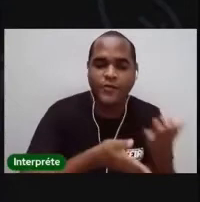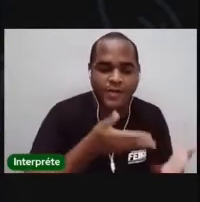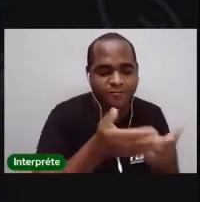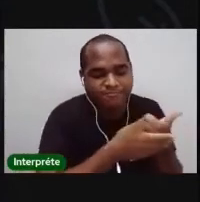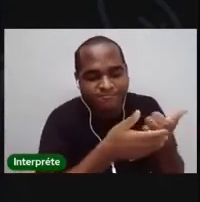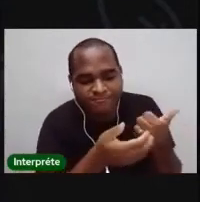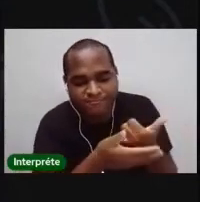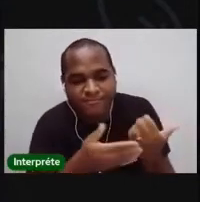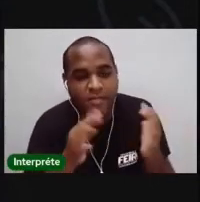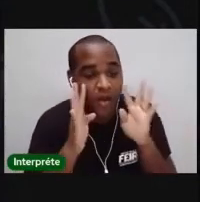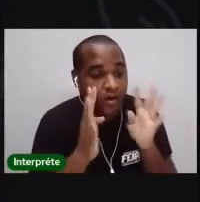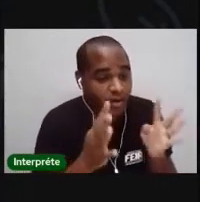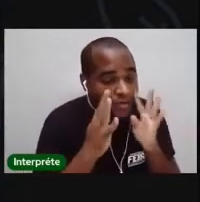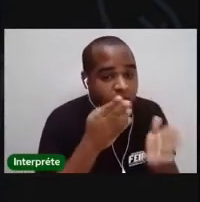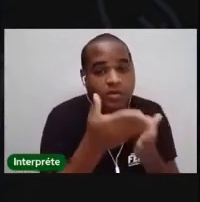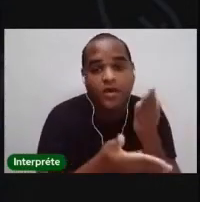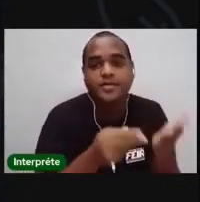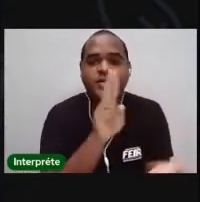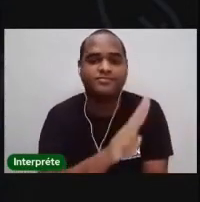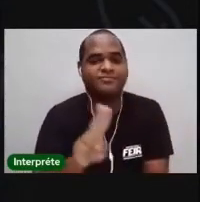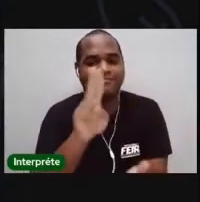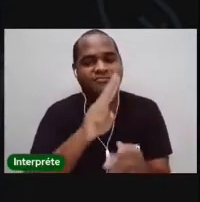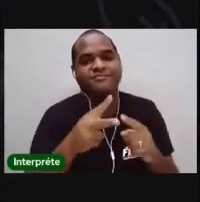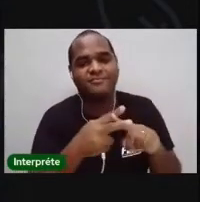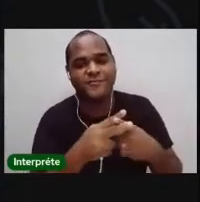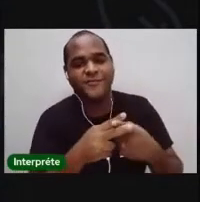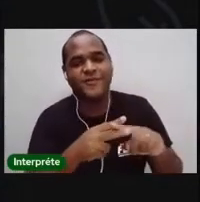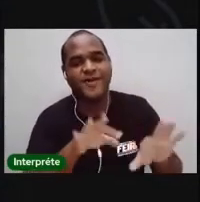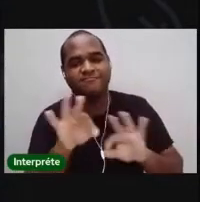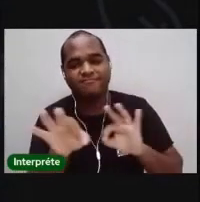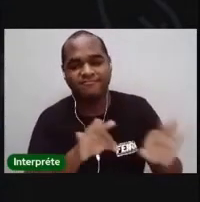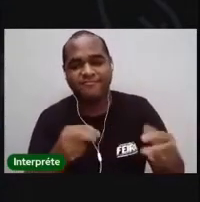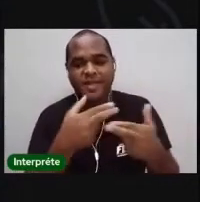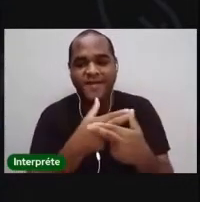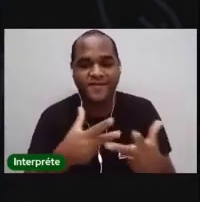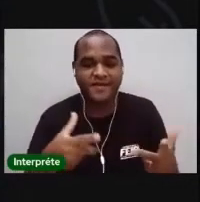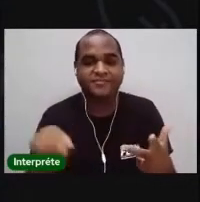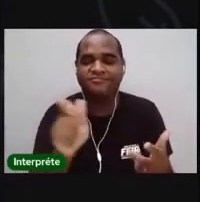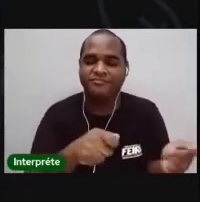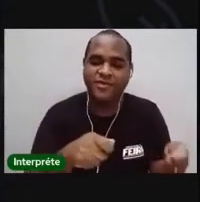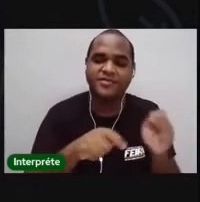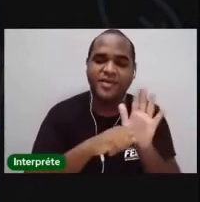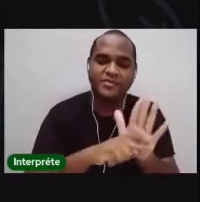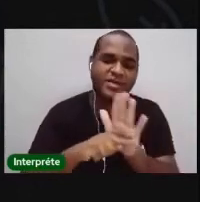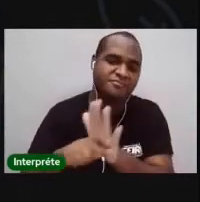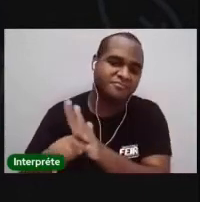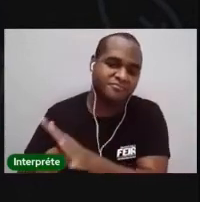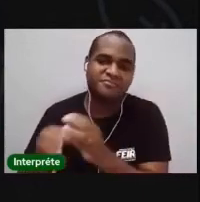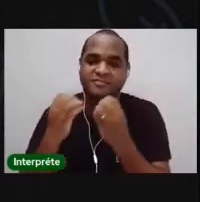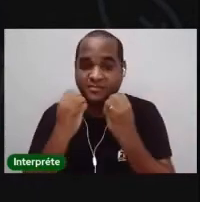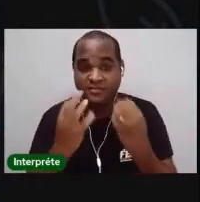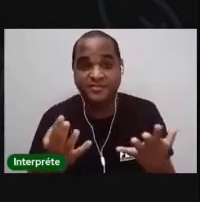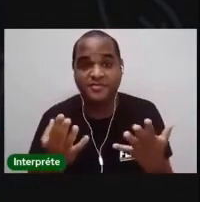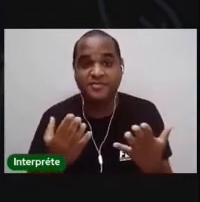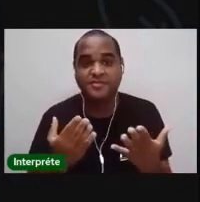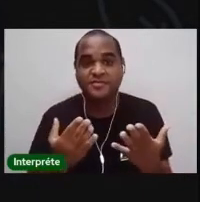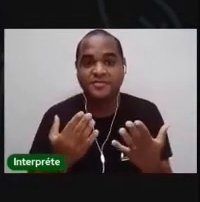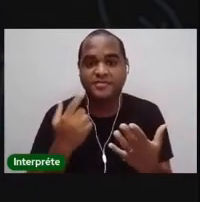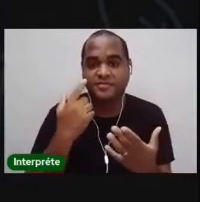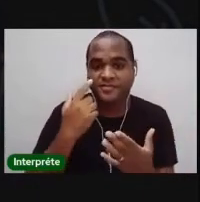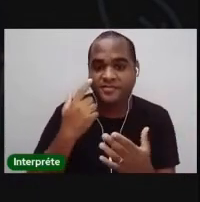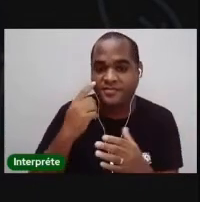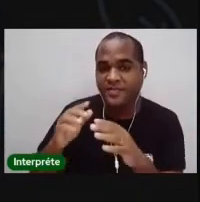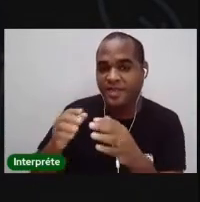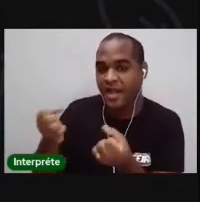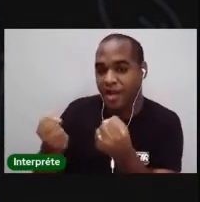olhar. Então, que a gente possa utilizar as ferramentas da tecnologia para nos ajudar a diminuir as distâncias. Faz um drive-thru,